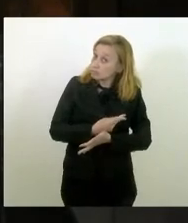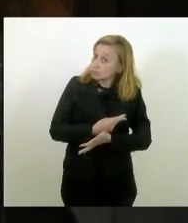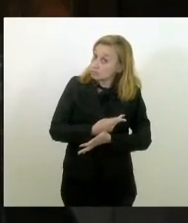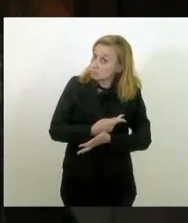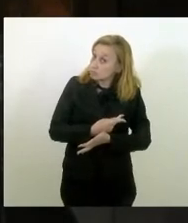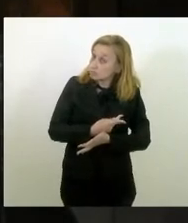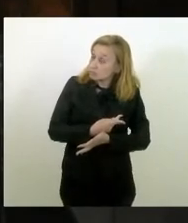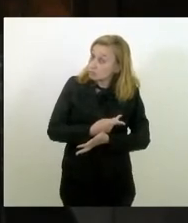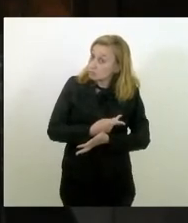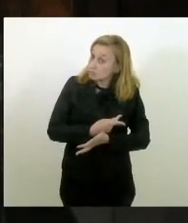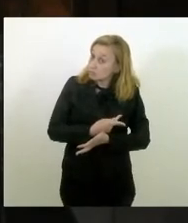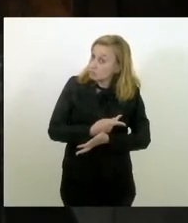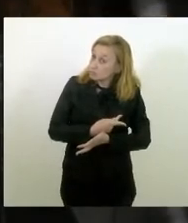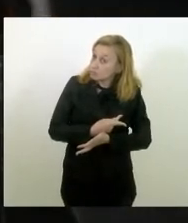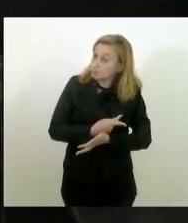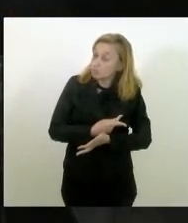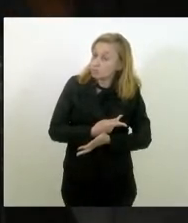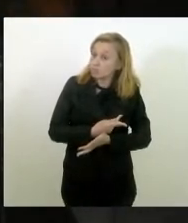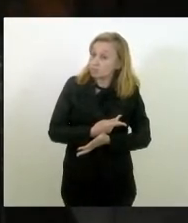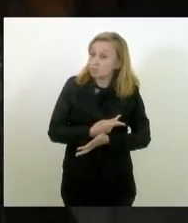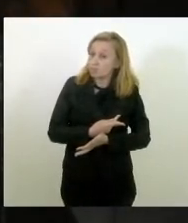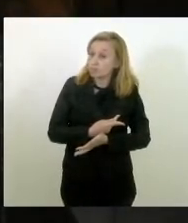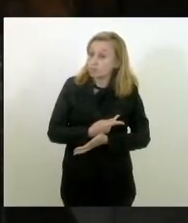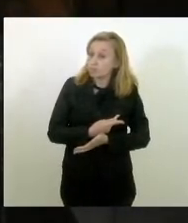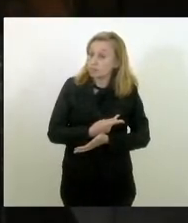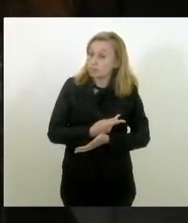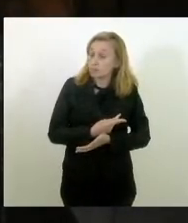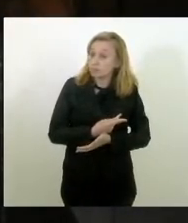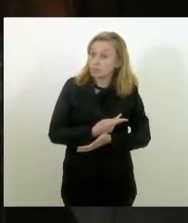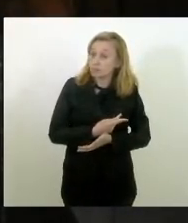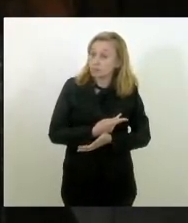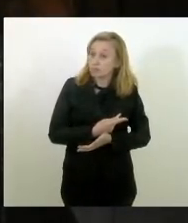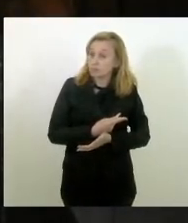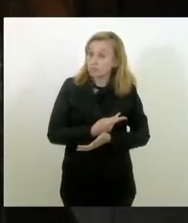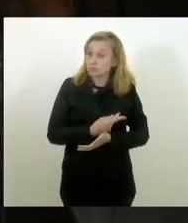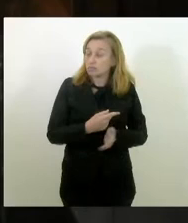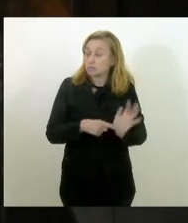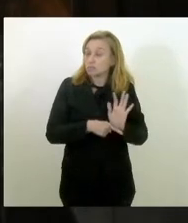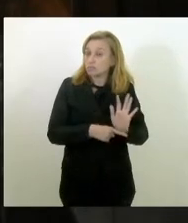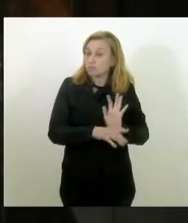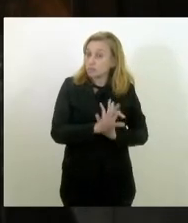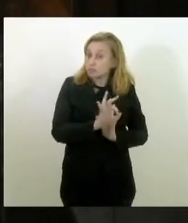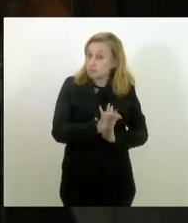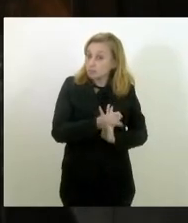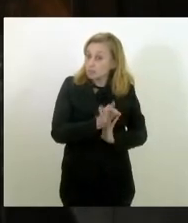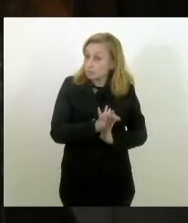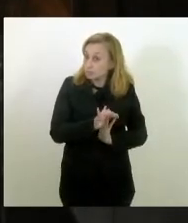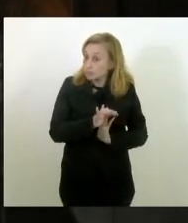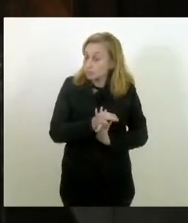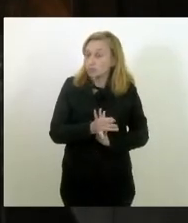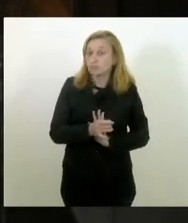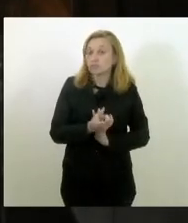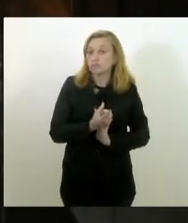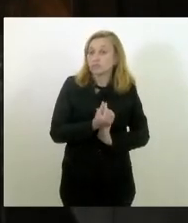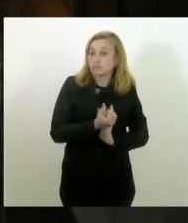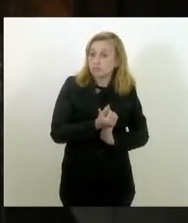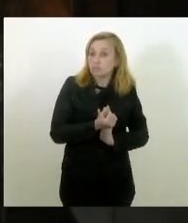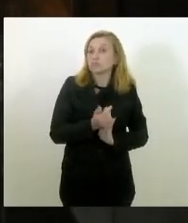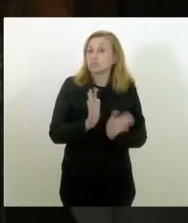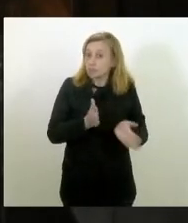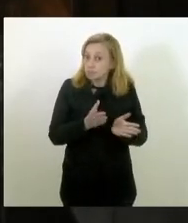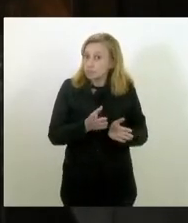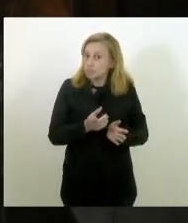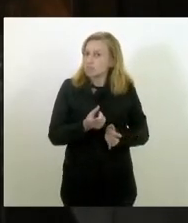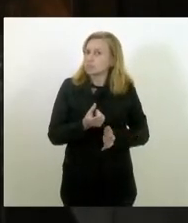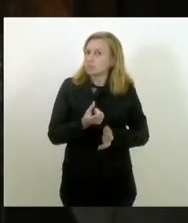em vez de gastar especificamente, deputado Dionísio Lins, em dinheiro de hoje, gera muito dinheiro.